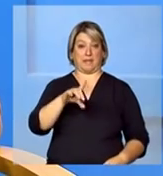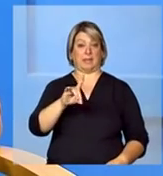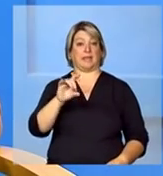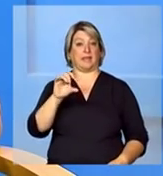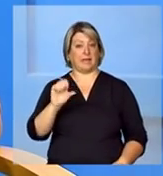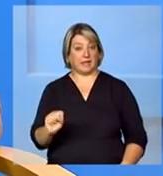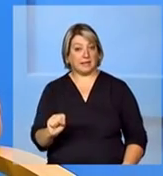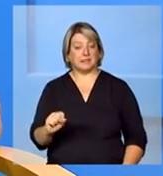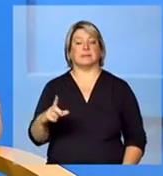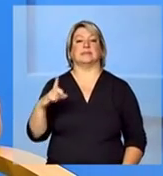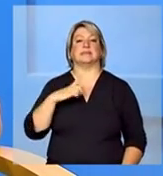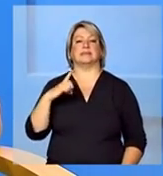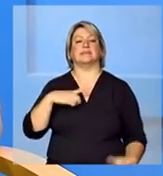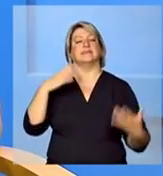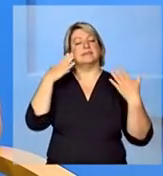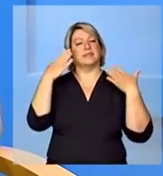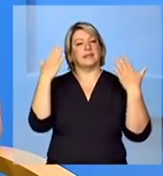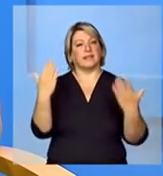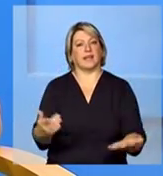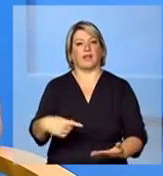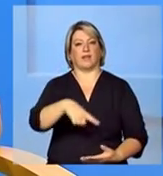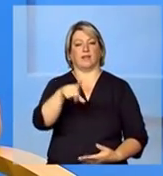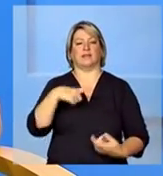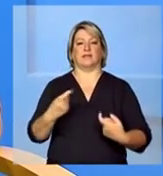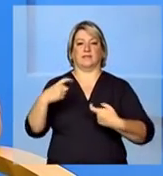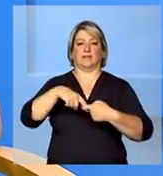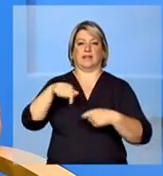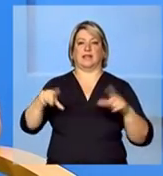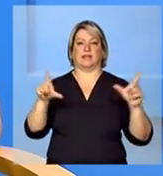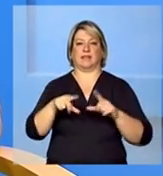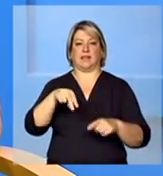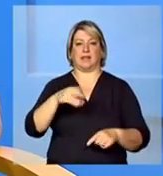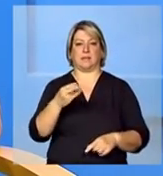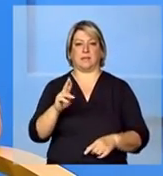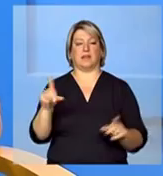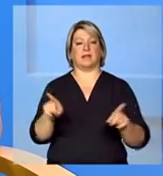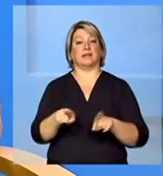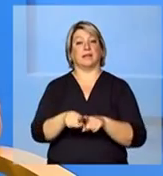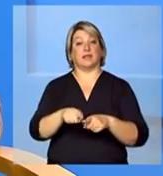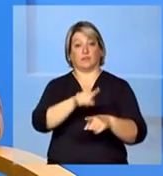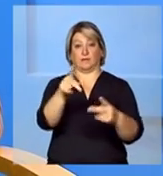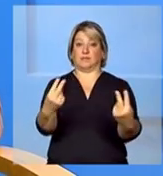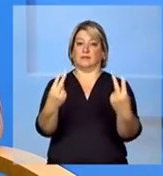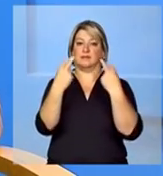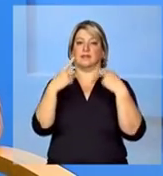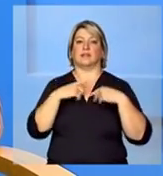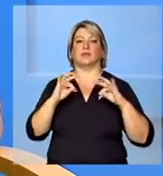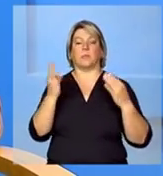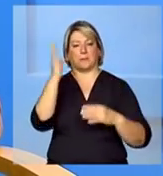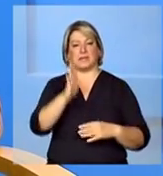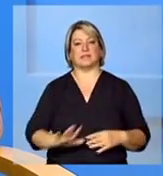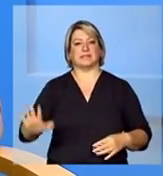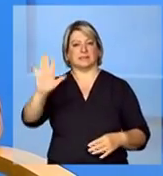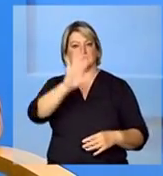e Combate à Fome agradece a parceria da TVNBR e é claro a sua audiência em todo o Brasil até a